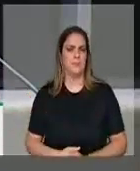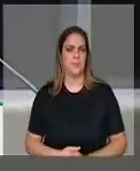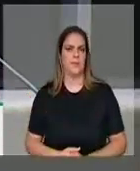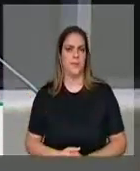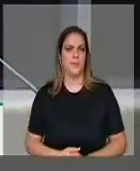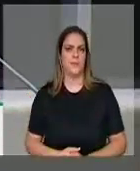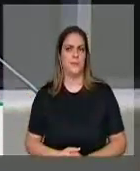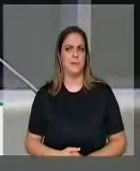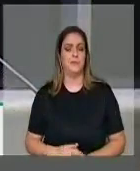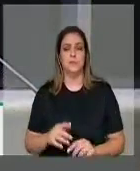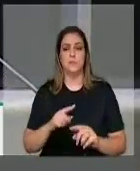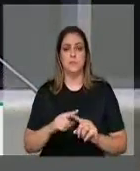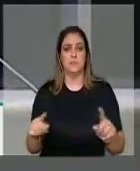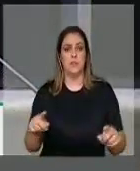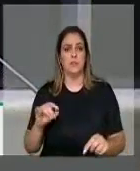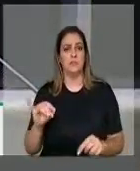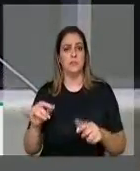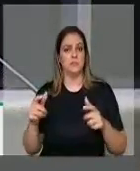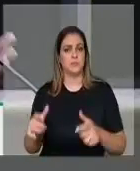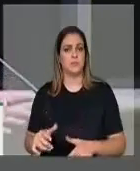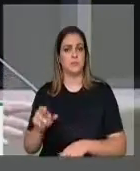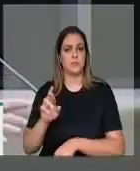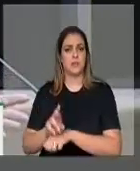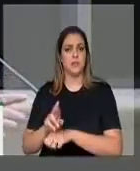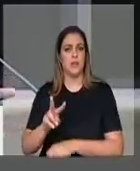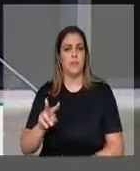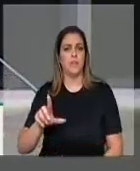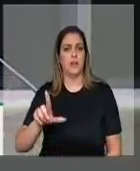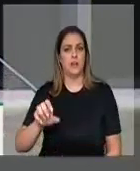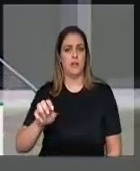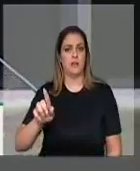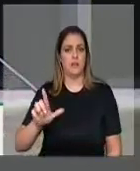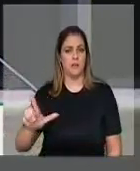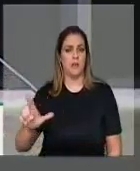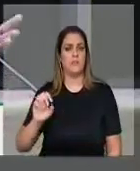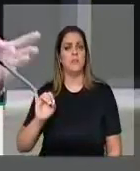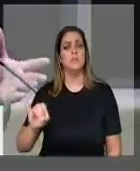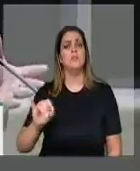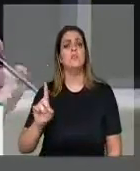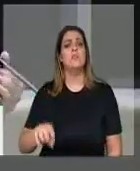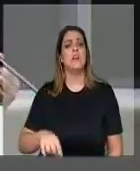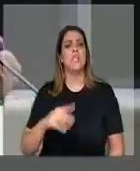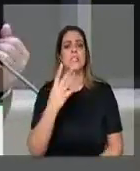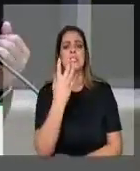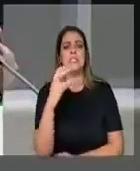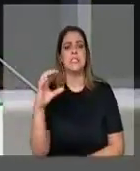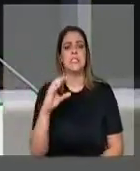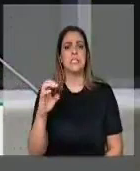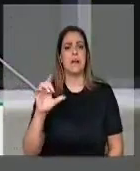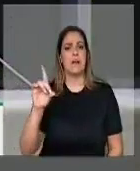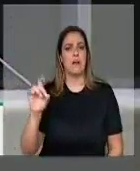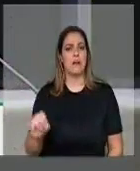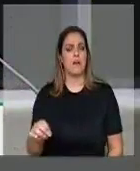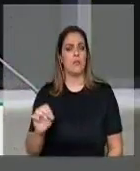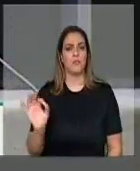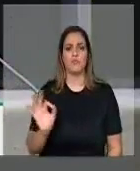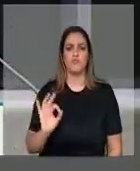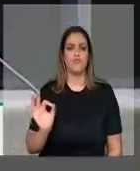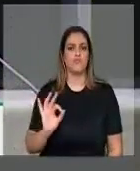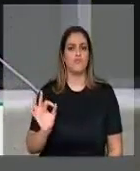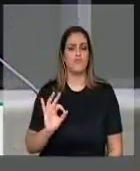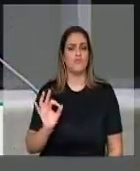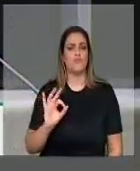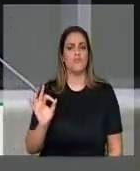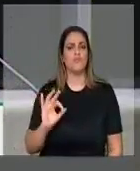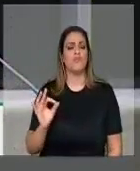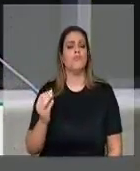Mas nas reservas legais, principalmente quando é o cerrado, quando é cercado e não deixa o gado entrar para comer o